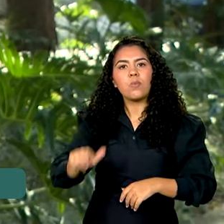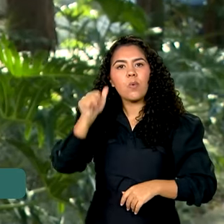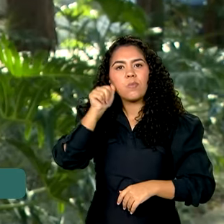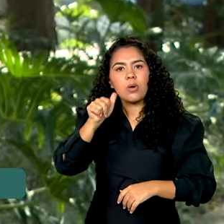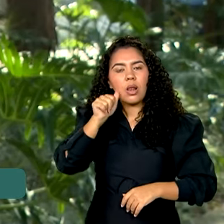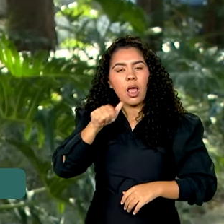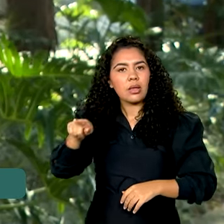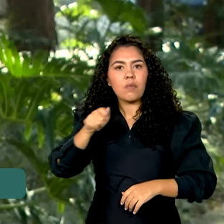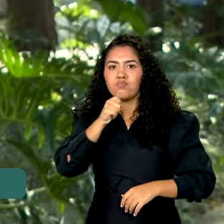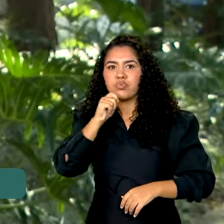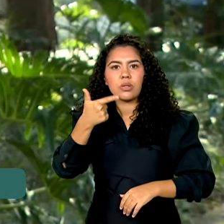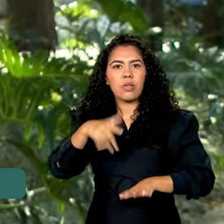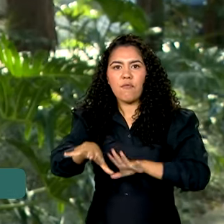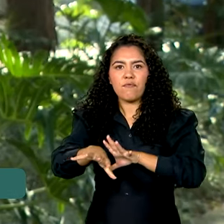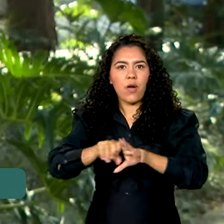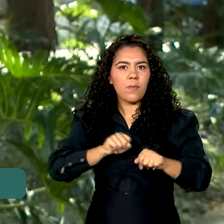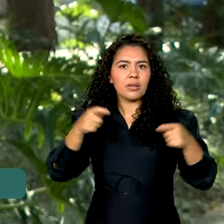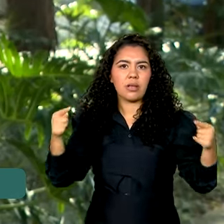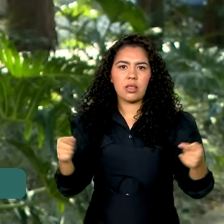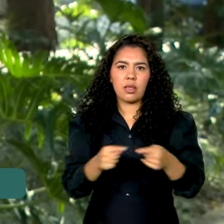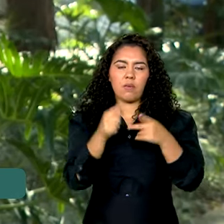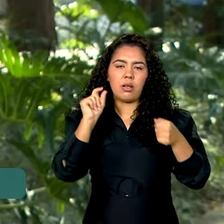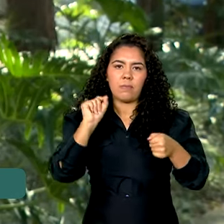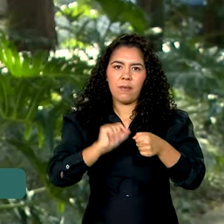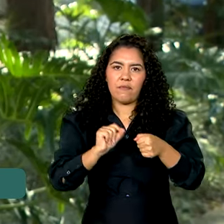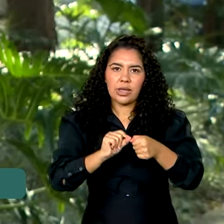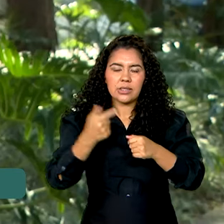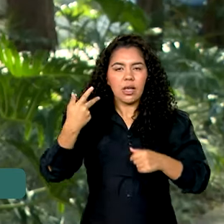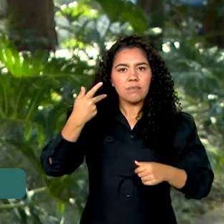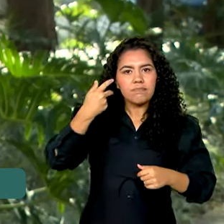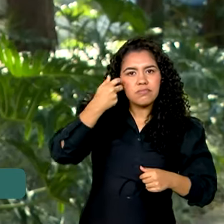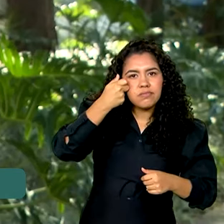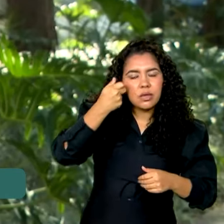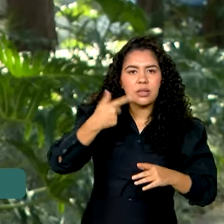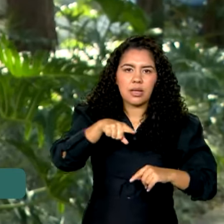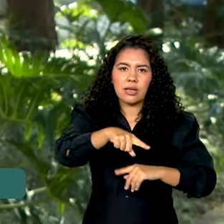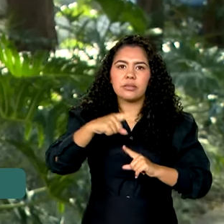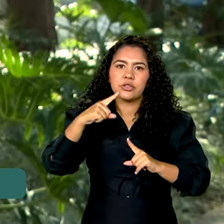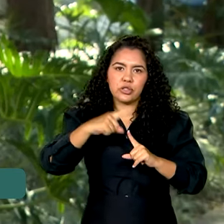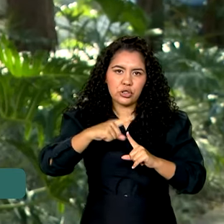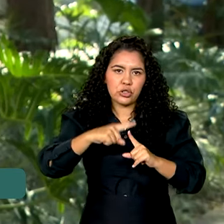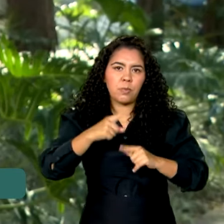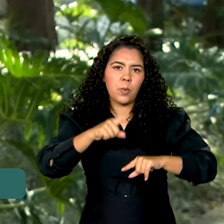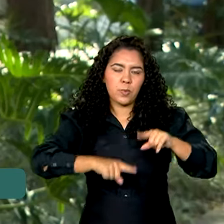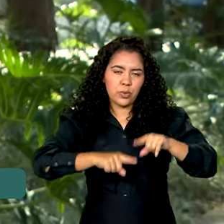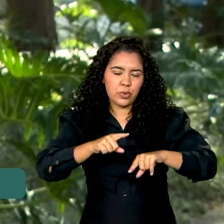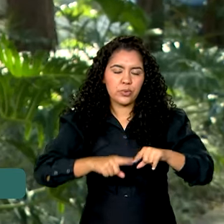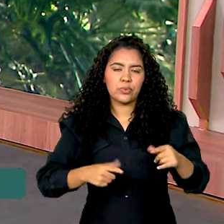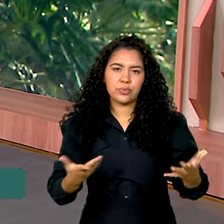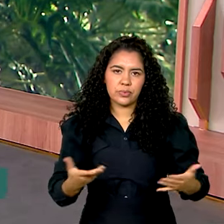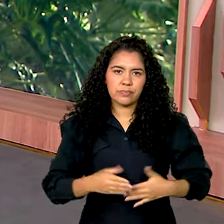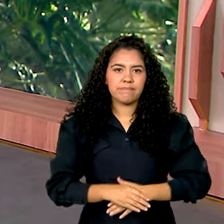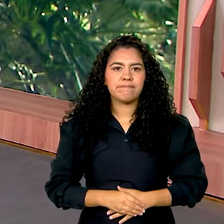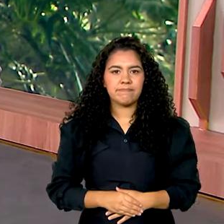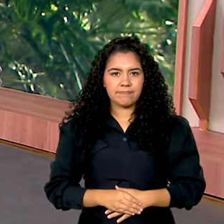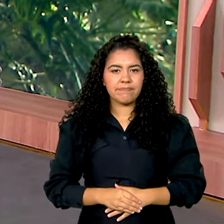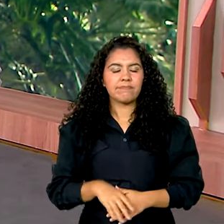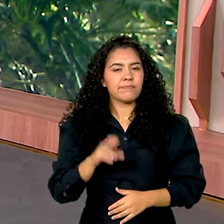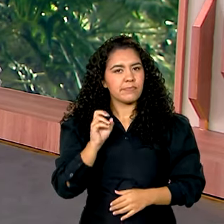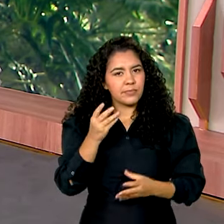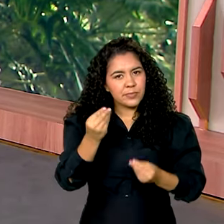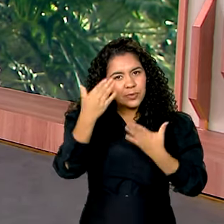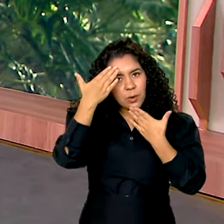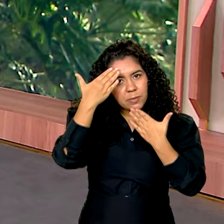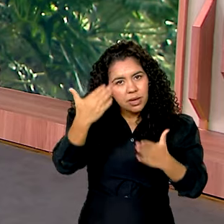formação adequada para realizar e para aplicar esse tipo de produto. Vanessa. Ok, Dimas,